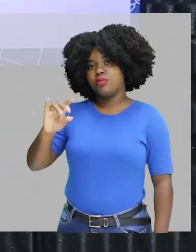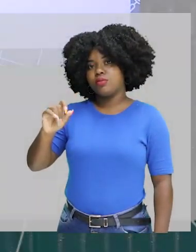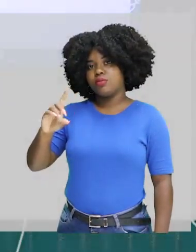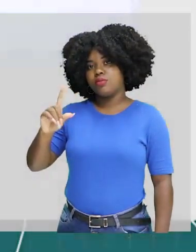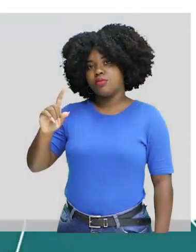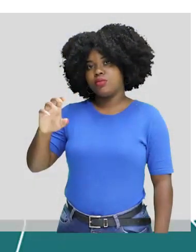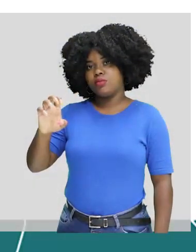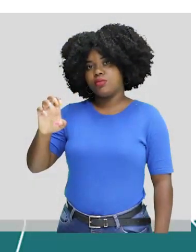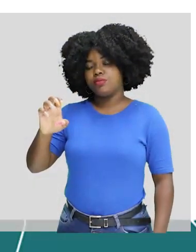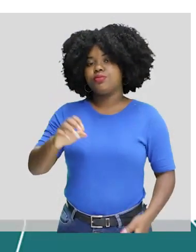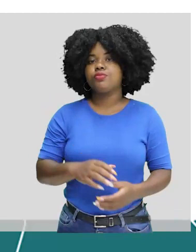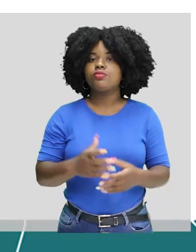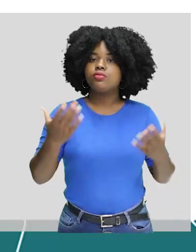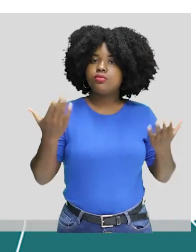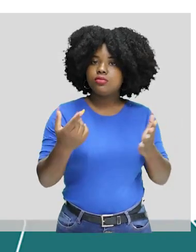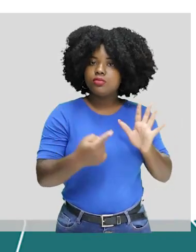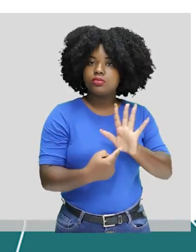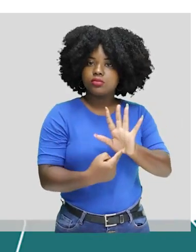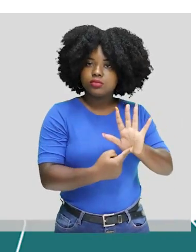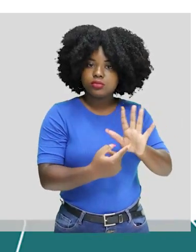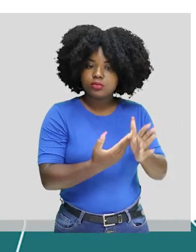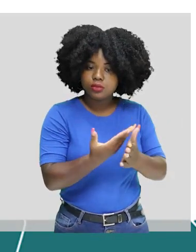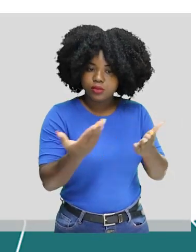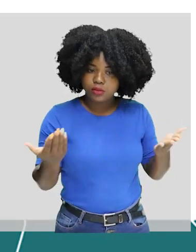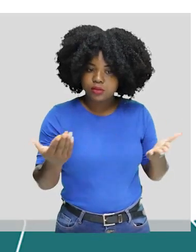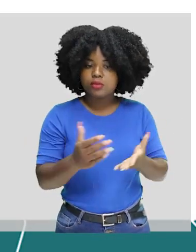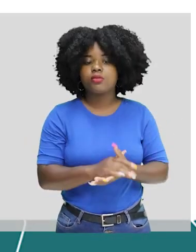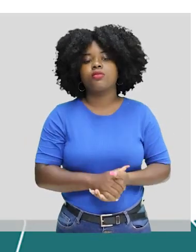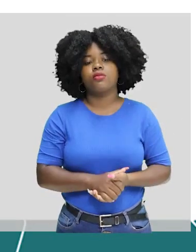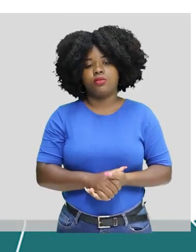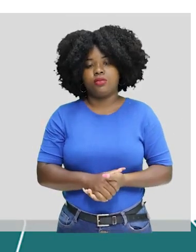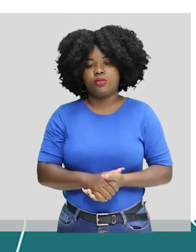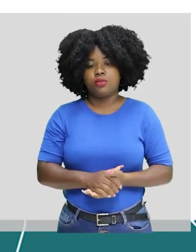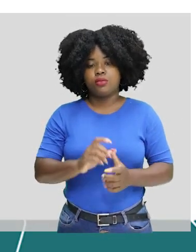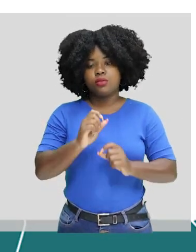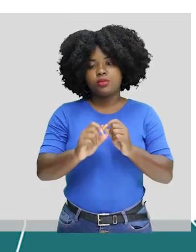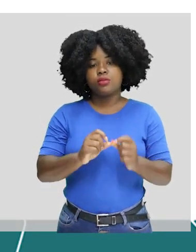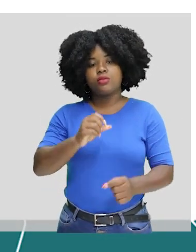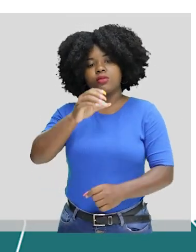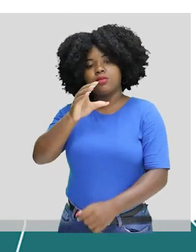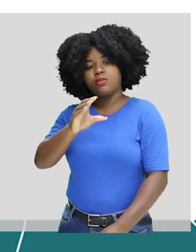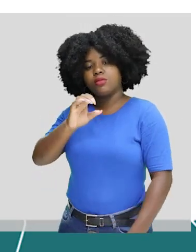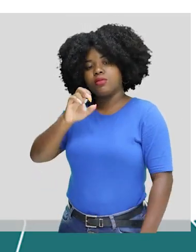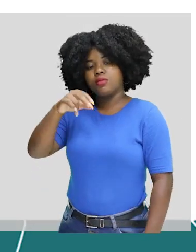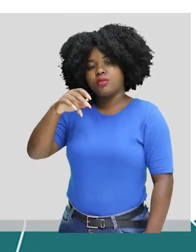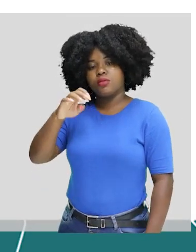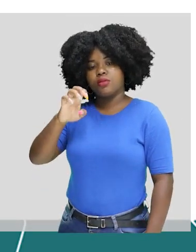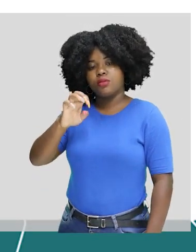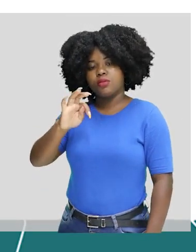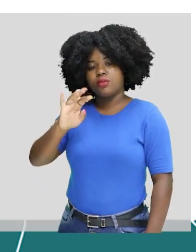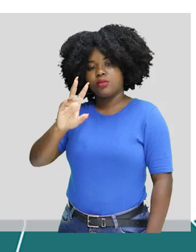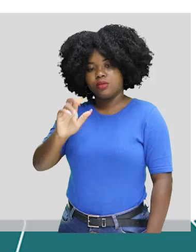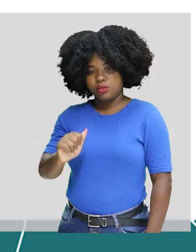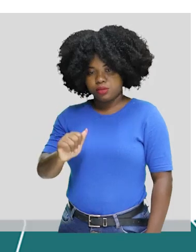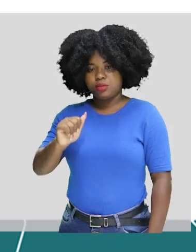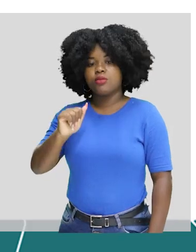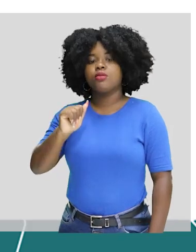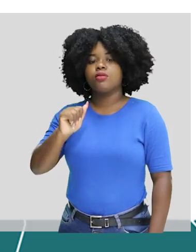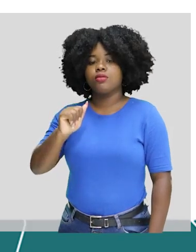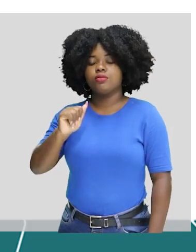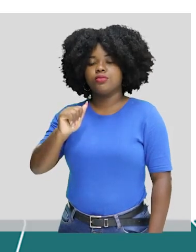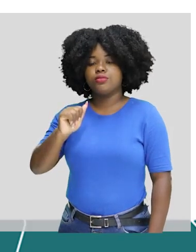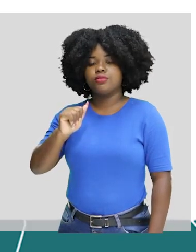apresentar, nós vamos trabalhar a cinética da radioatividade,